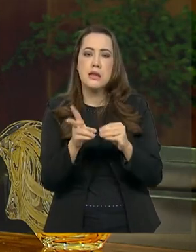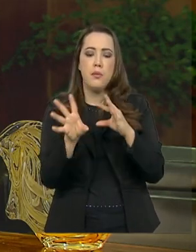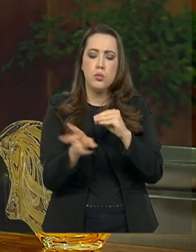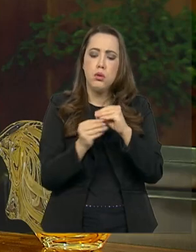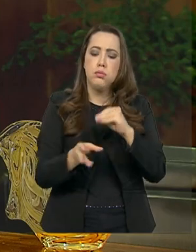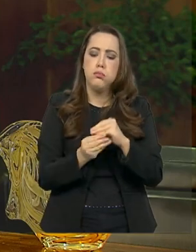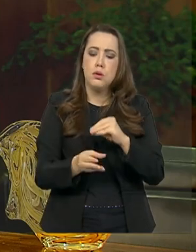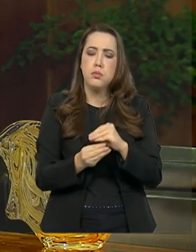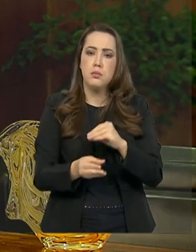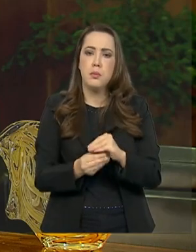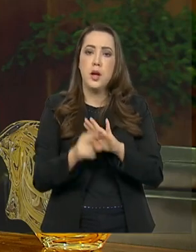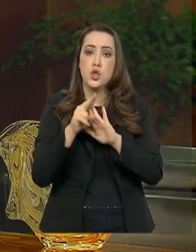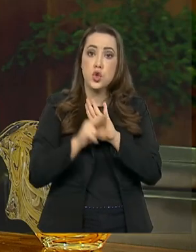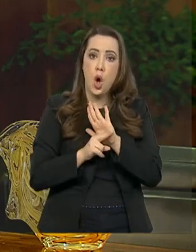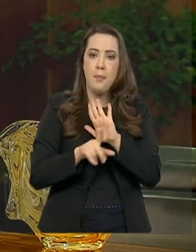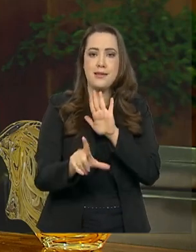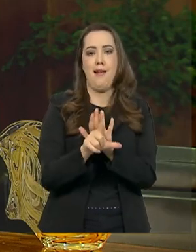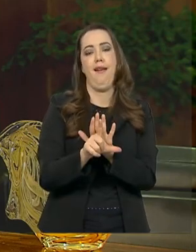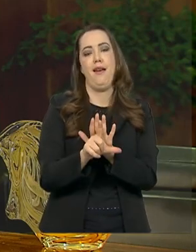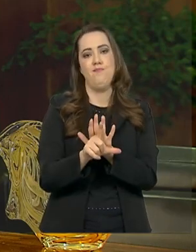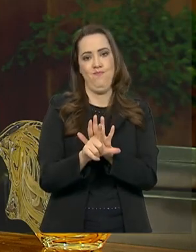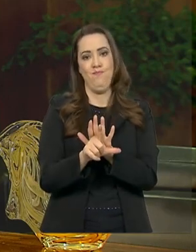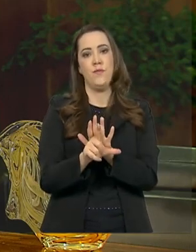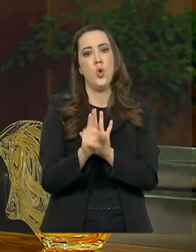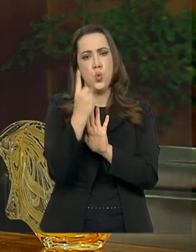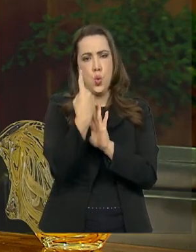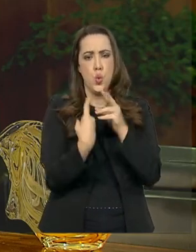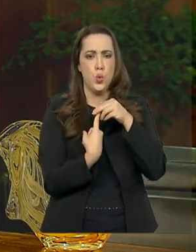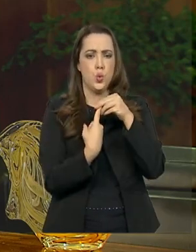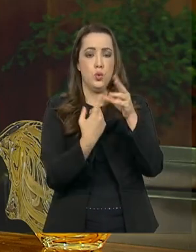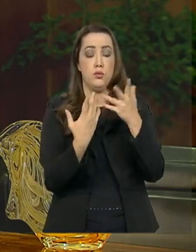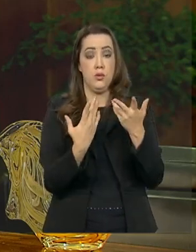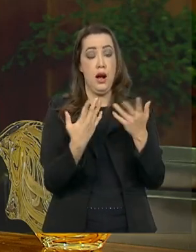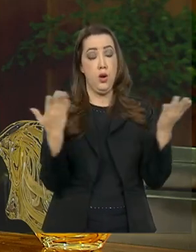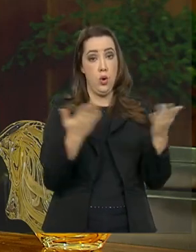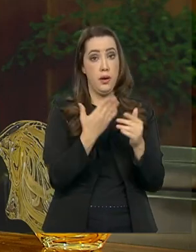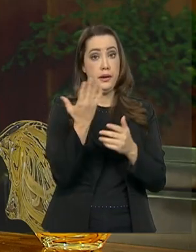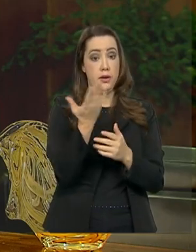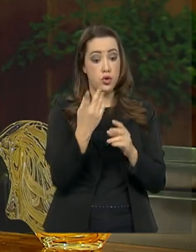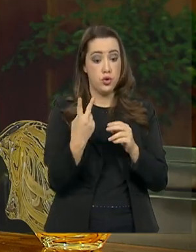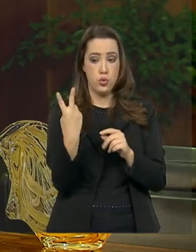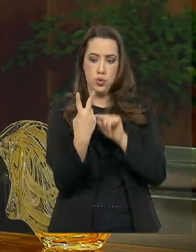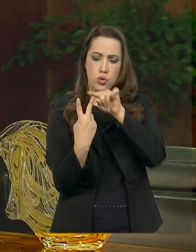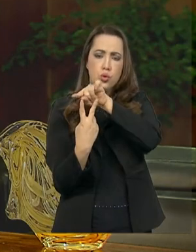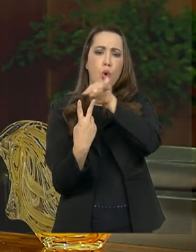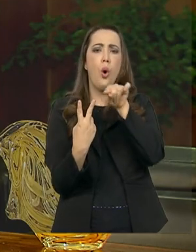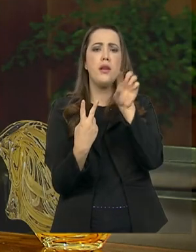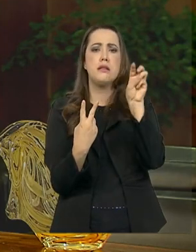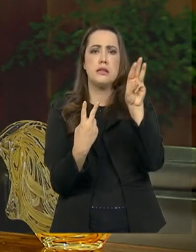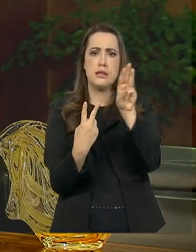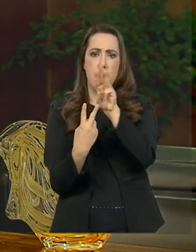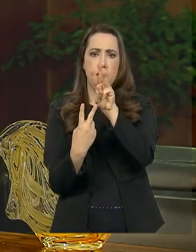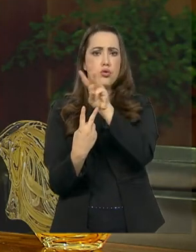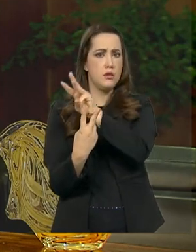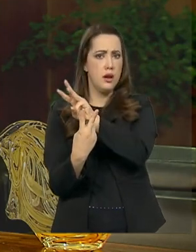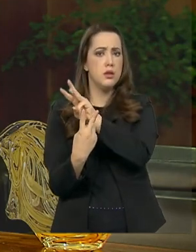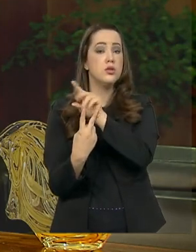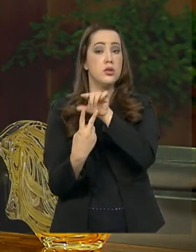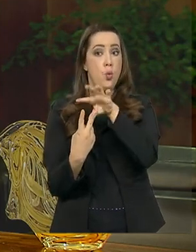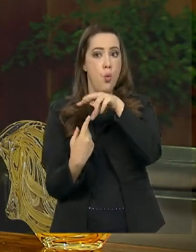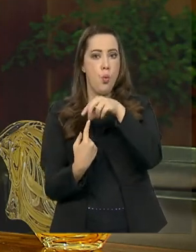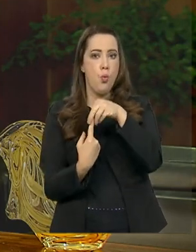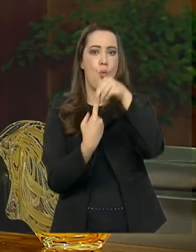sucessivas mudanças. Nós estamos unificando esses portais para que as pessoas possam ter acesso mais facilitado, para que a pessoa mais simples do nosso país,